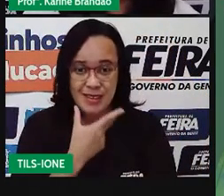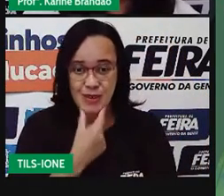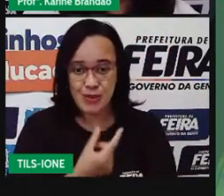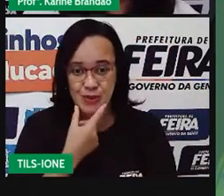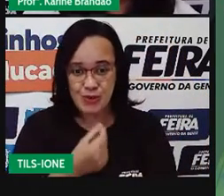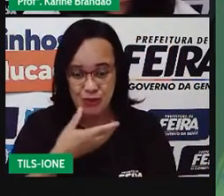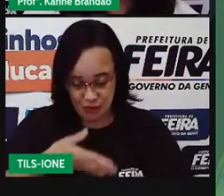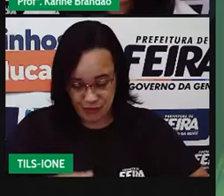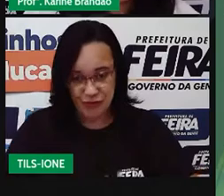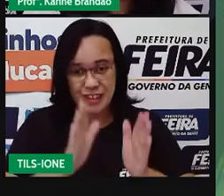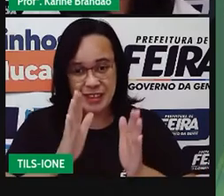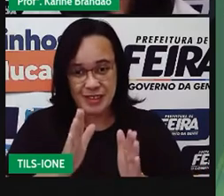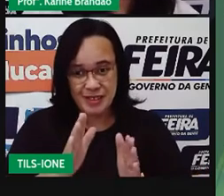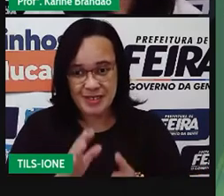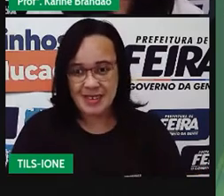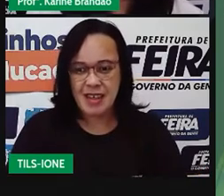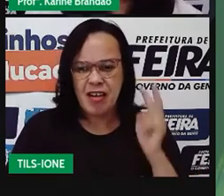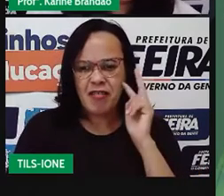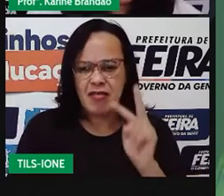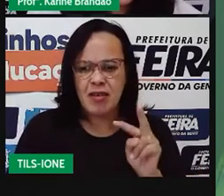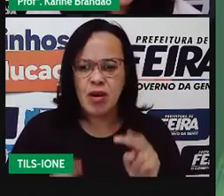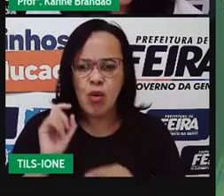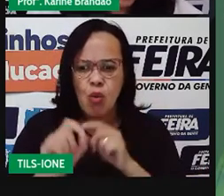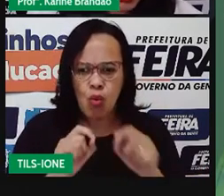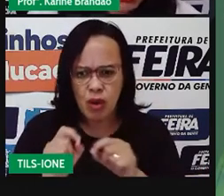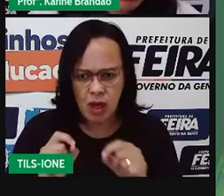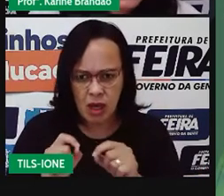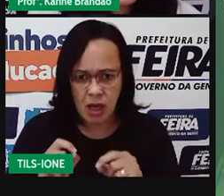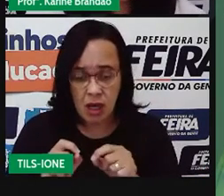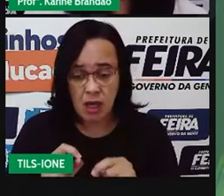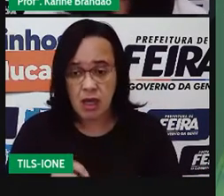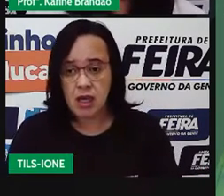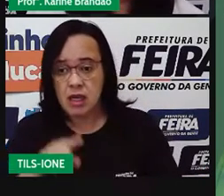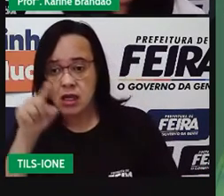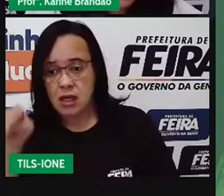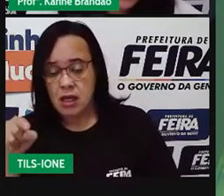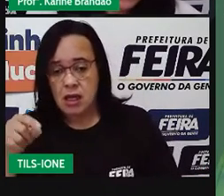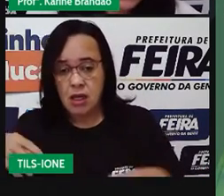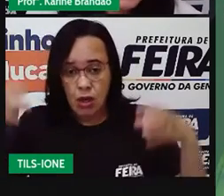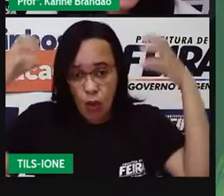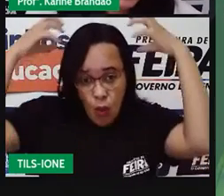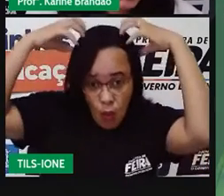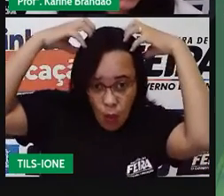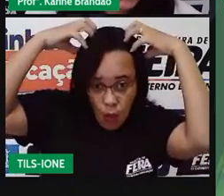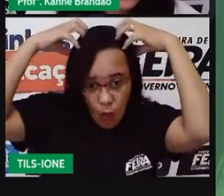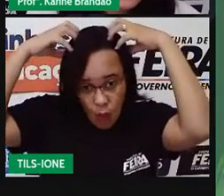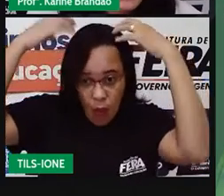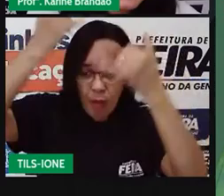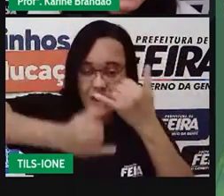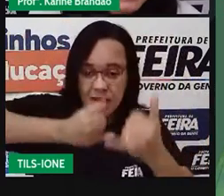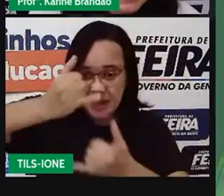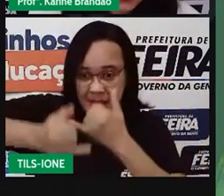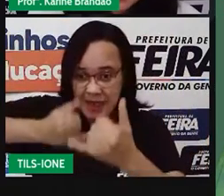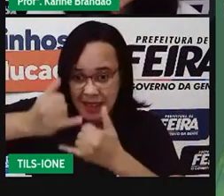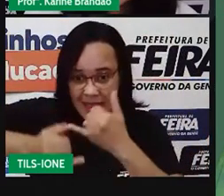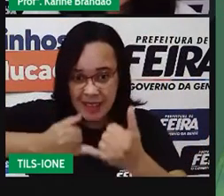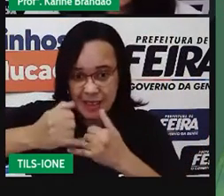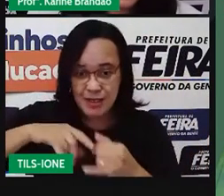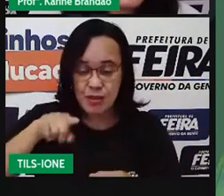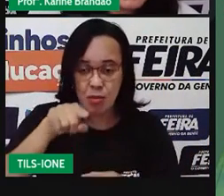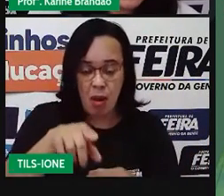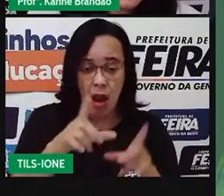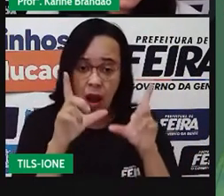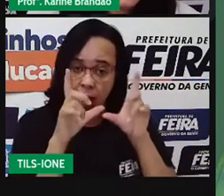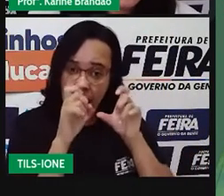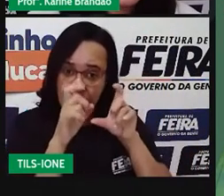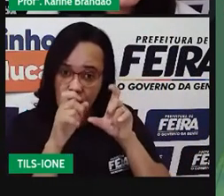imagem, o que a gente observa? A gente observa dois lobos. Eles estão, o quê? Competindo. Eles estão